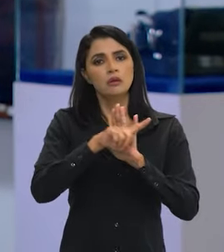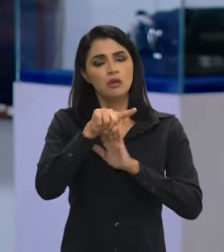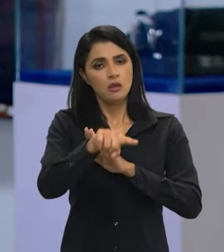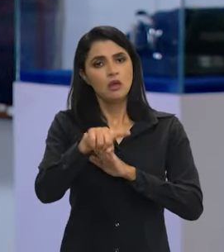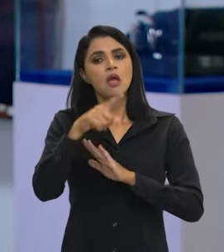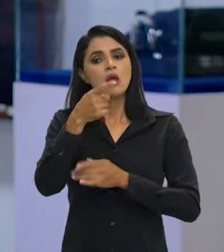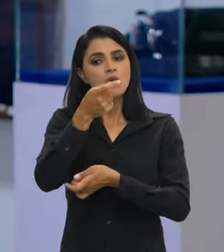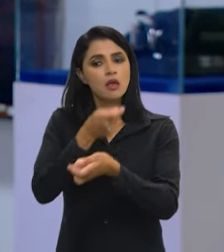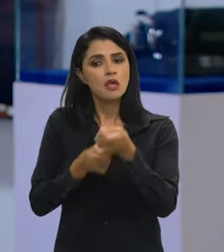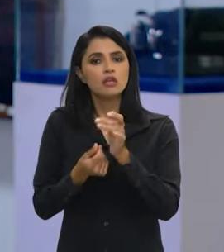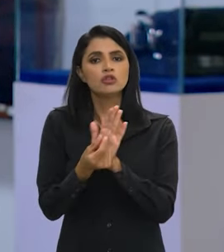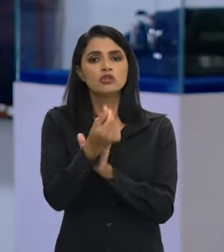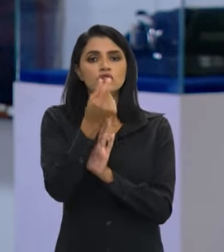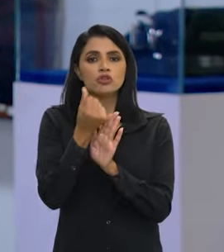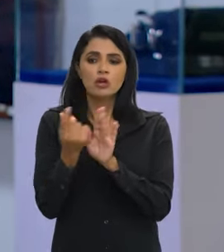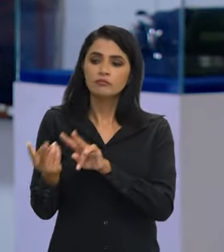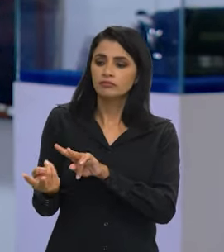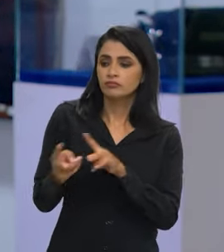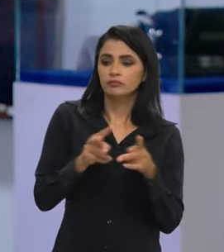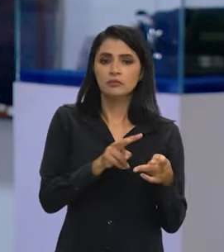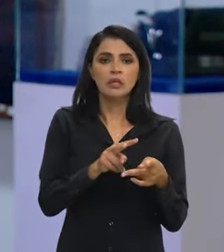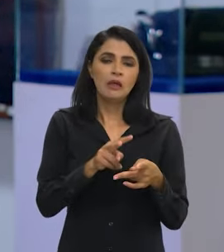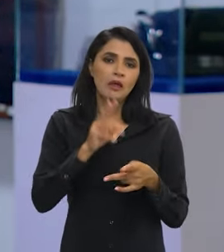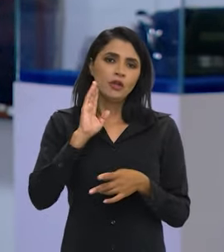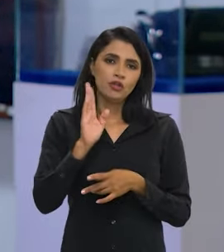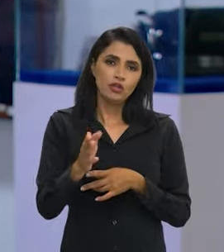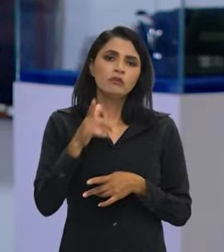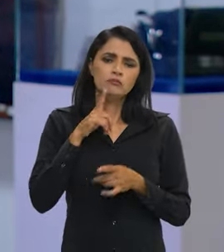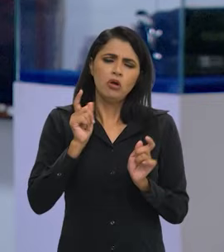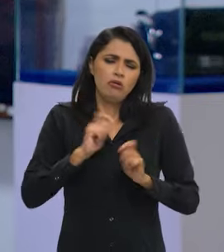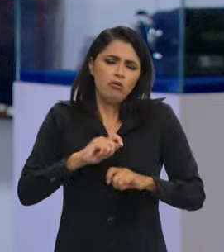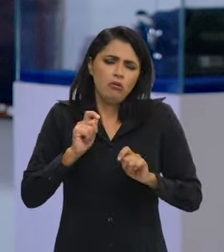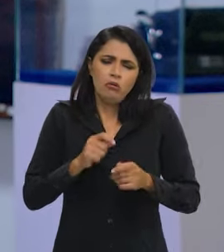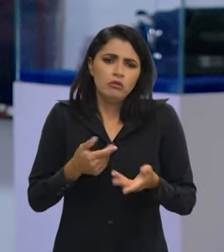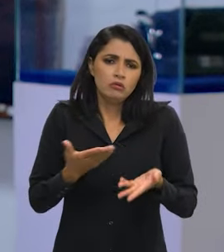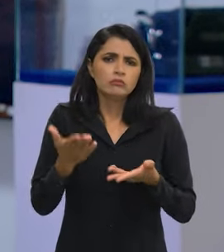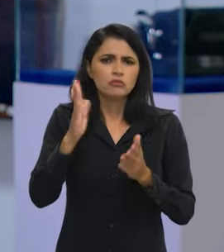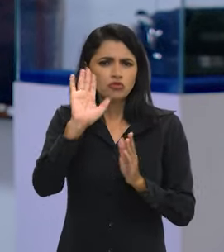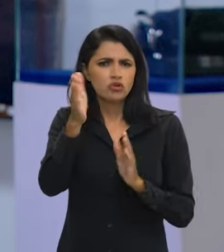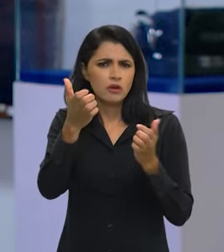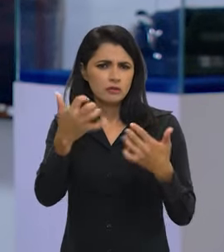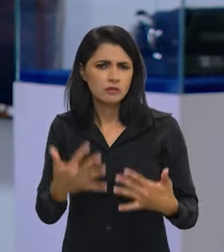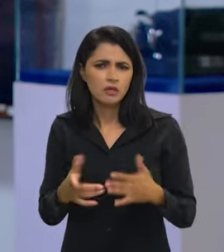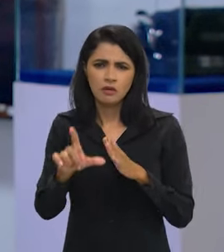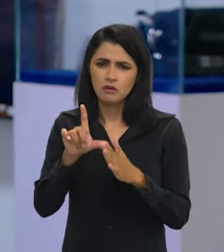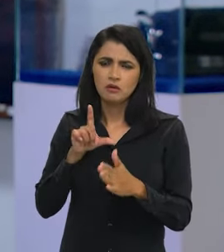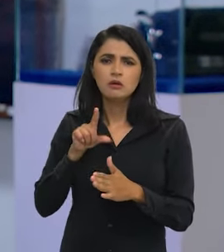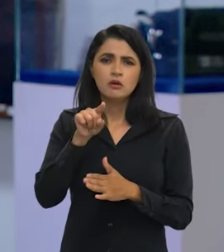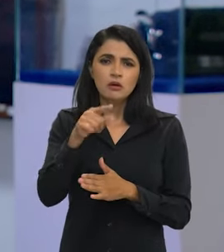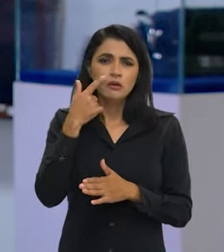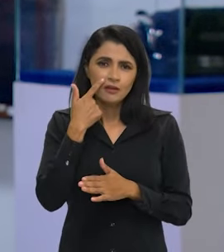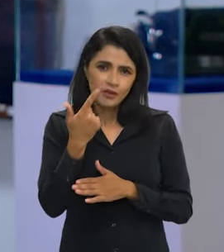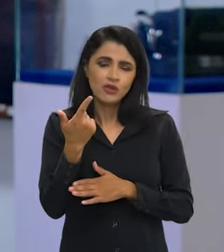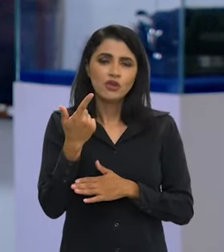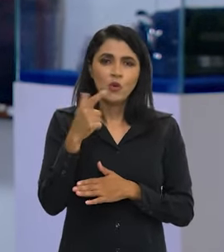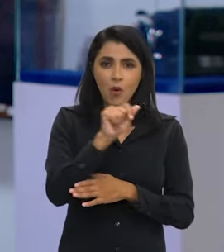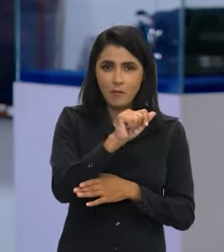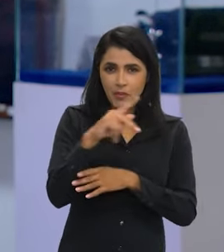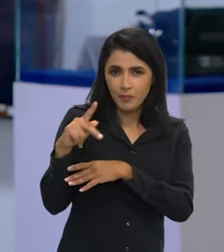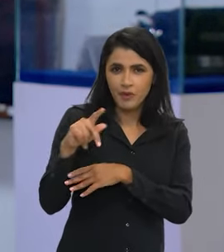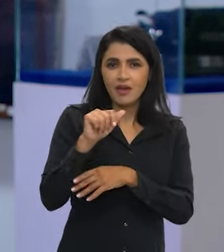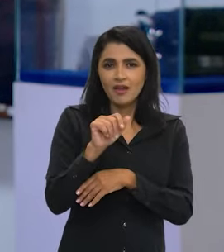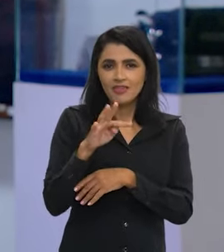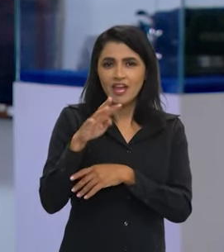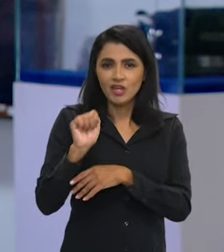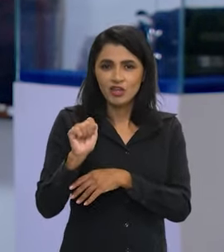essas economias de alguma forma se revertem aqui. Se não diretamente, indiretamente. Mas como eu disse até no bloco anterior, tanto o teste médio